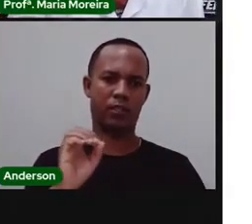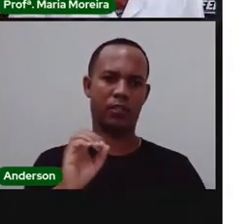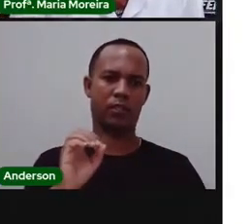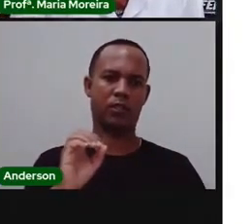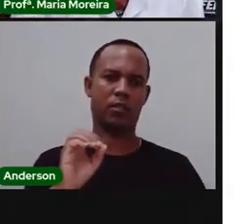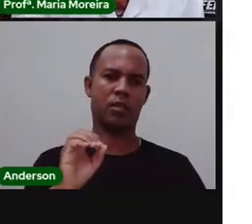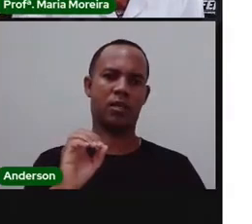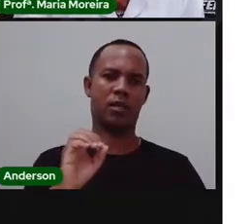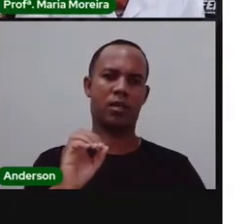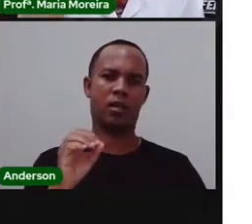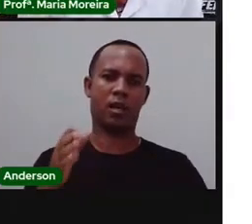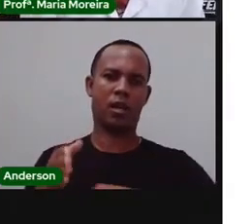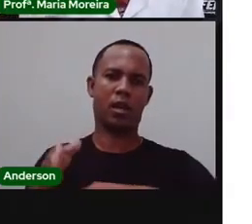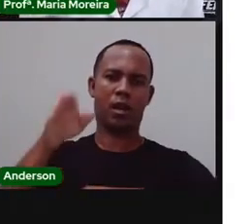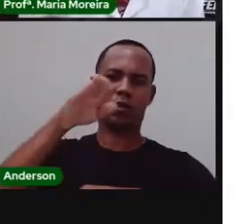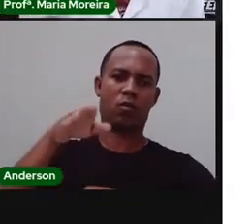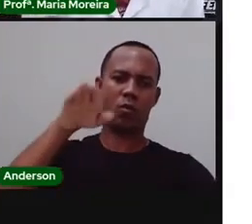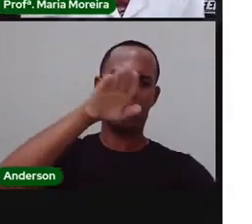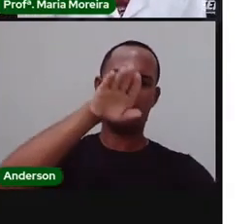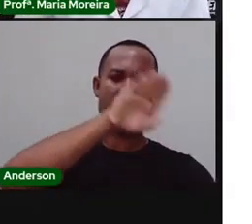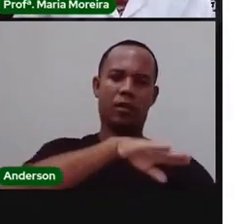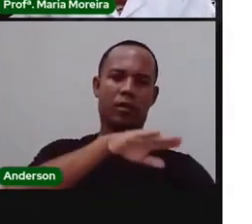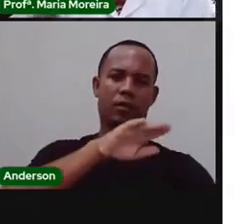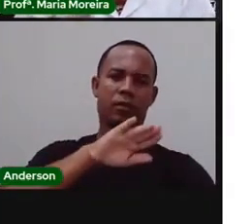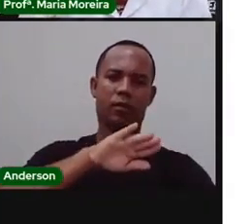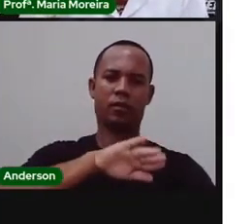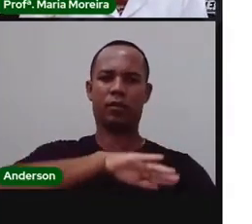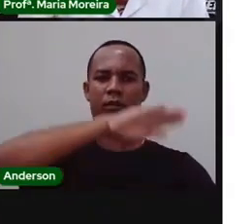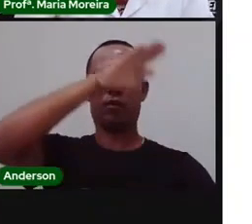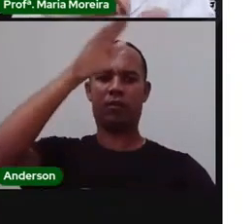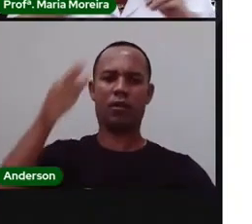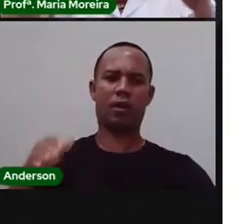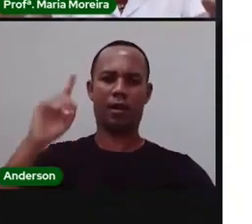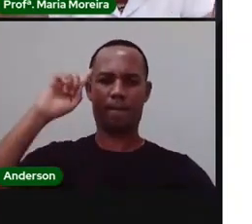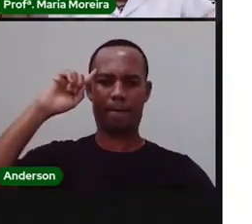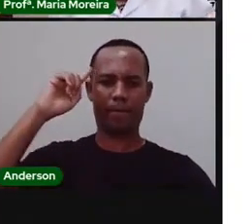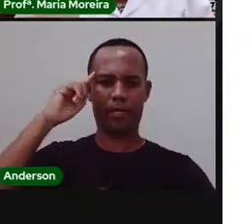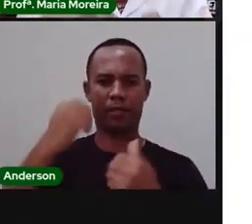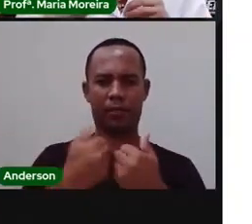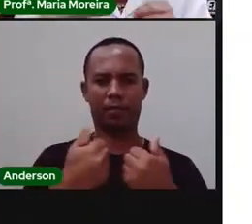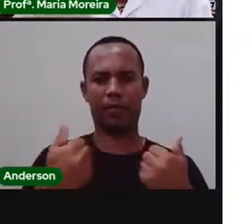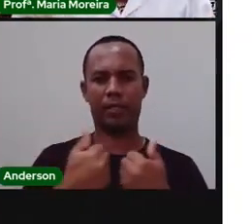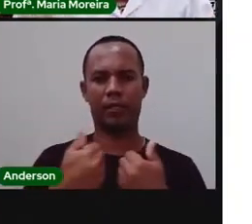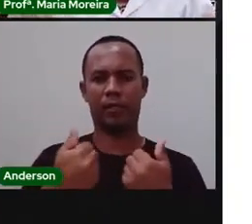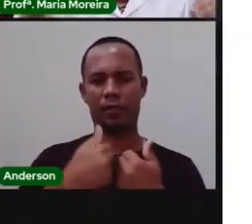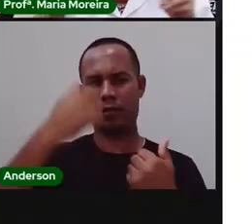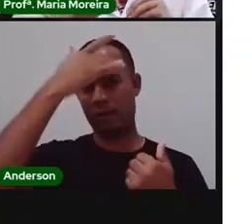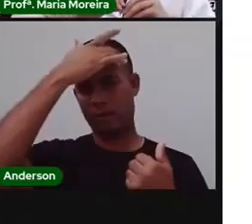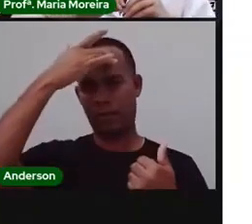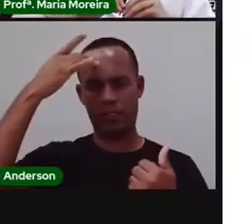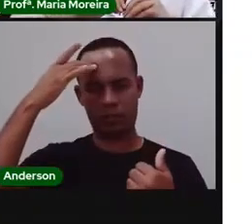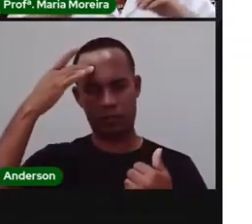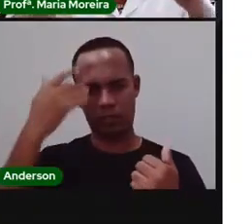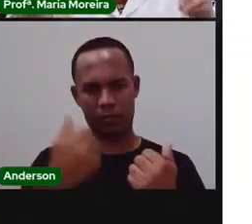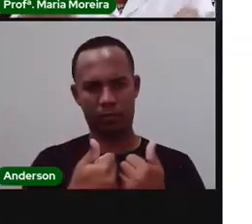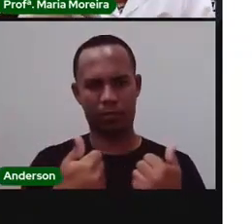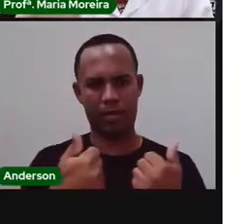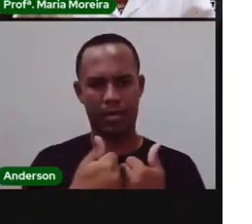oposto, certo? Então, acredito que as pessoas que moram nessas